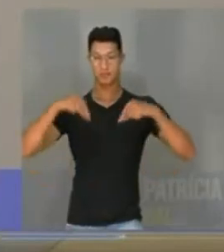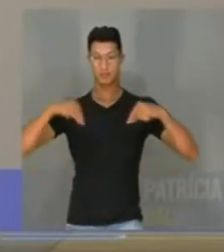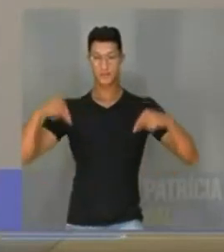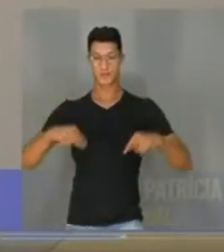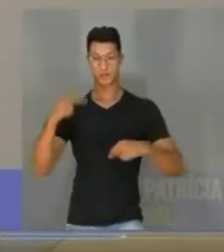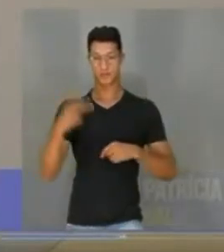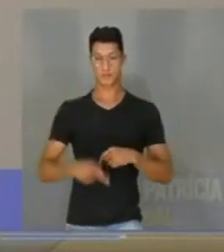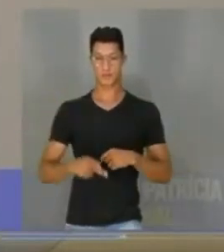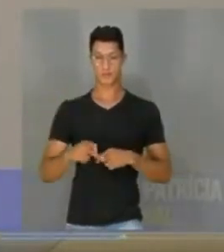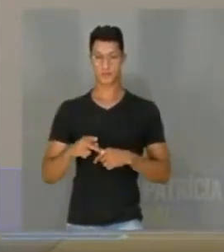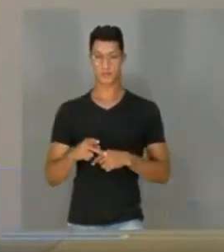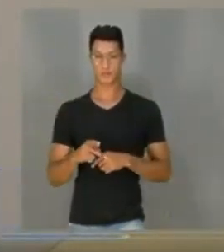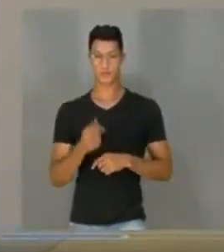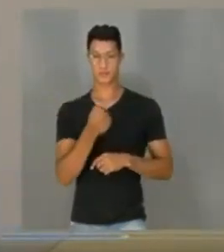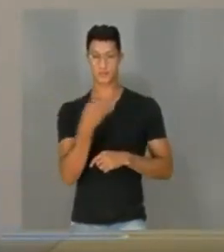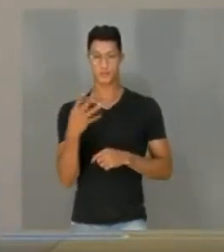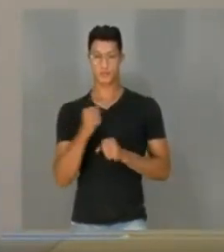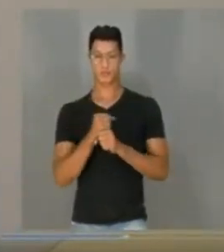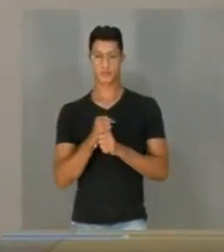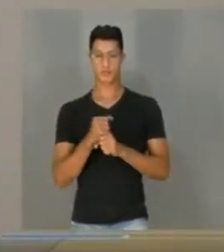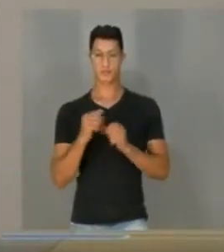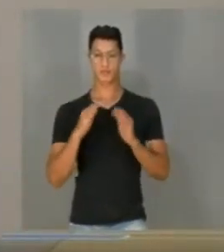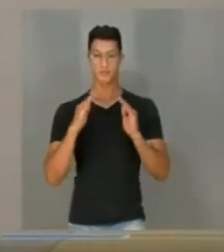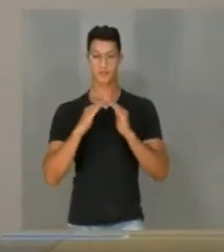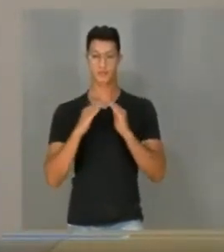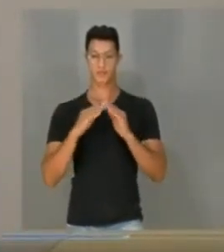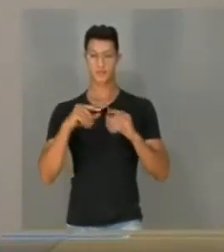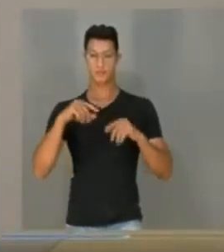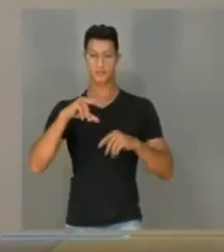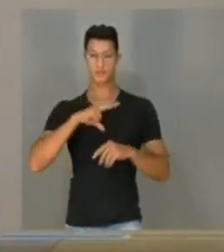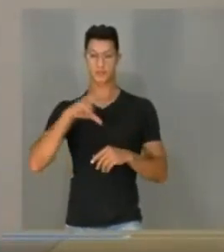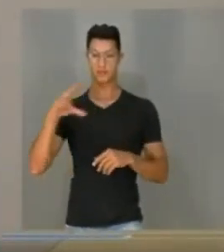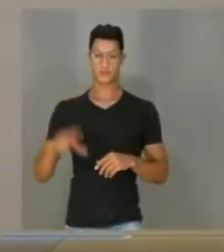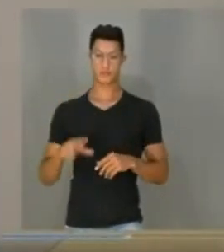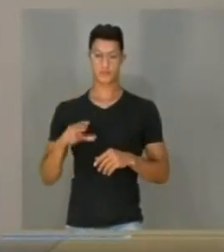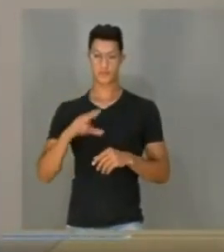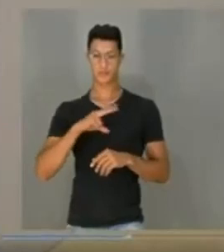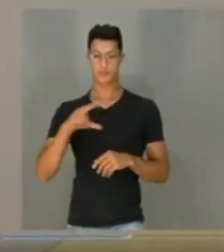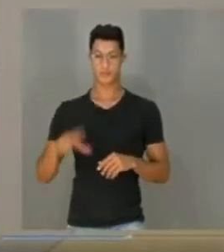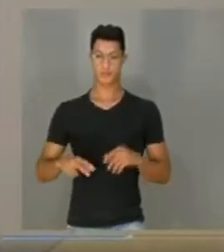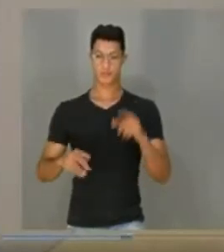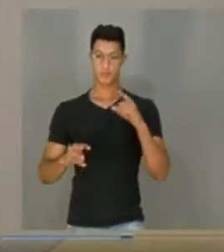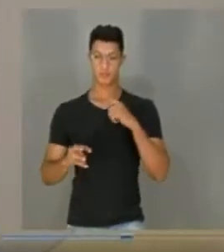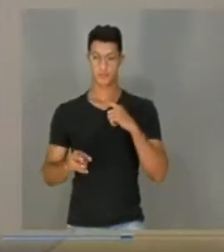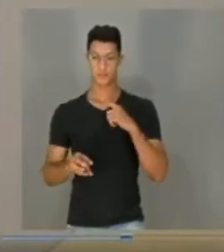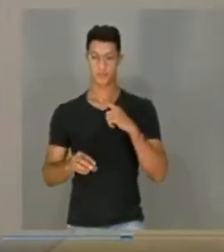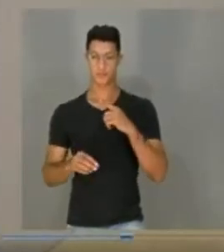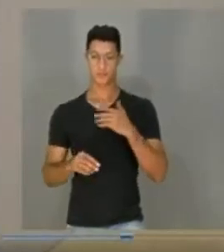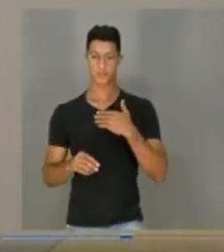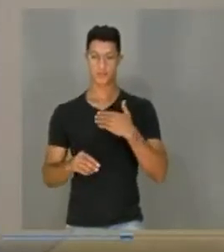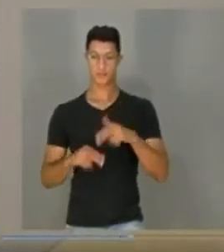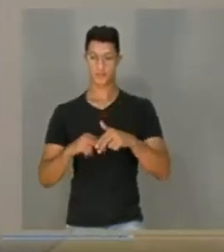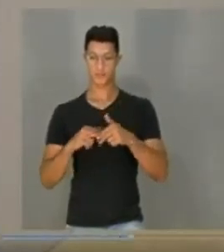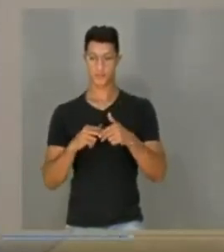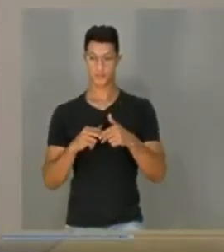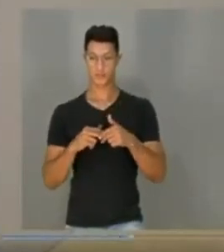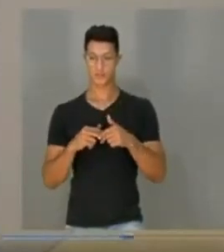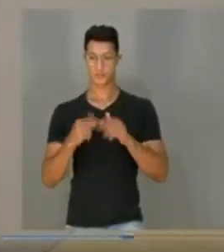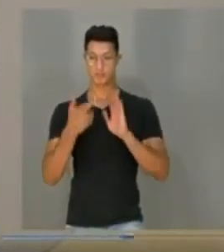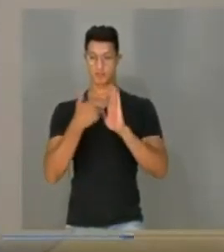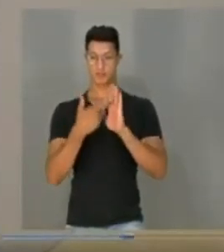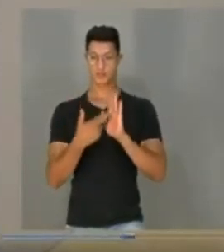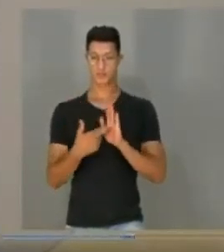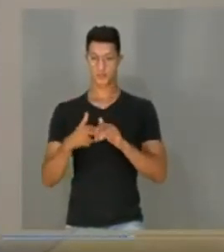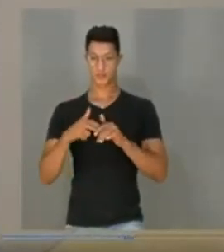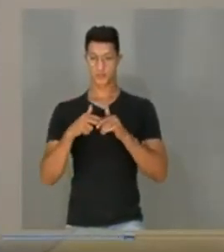há 14 anos e resido em Portugal. Portugal passou recentemente pela regulamentação das